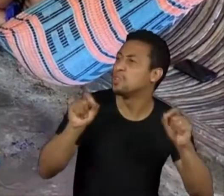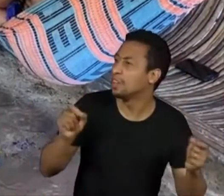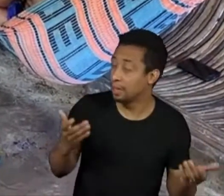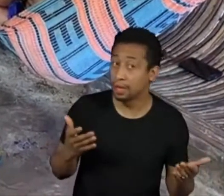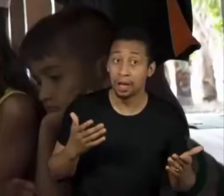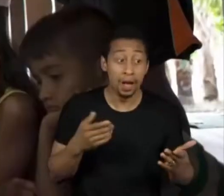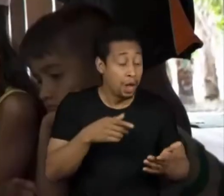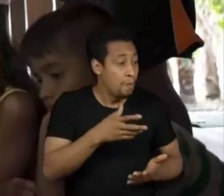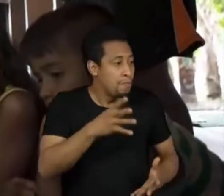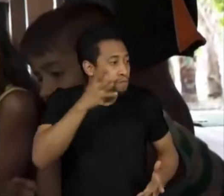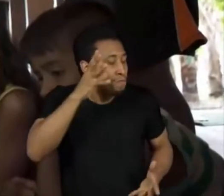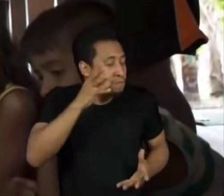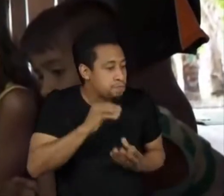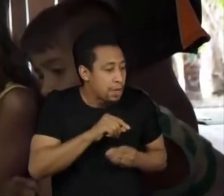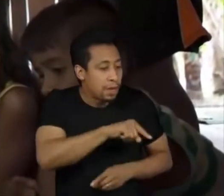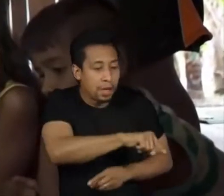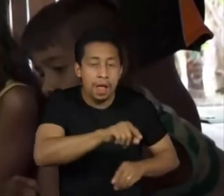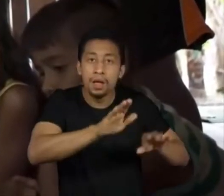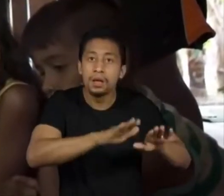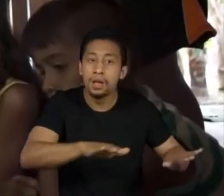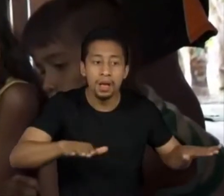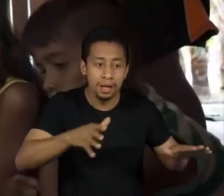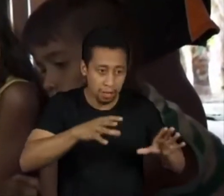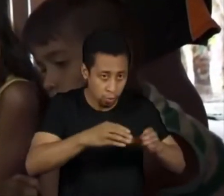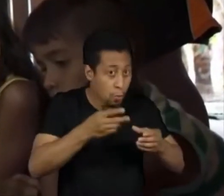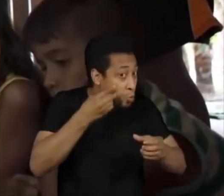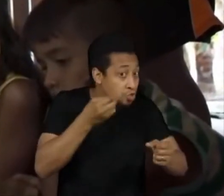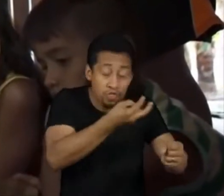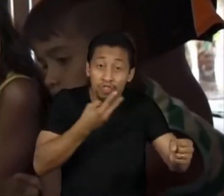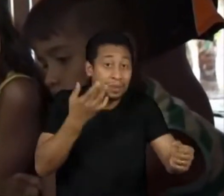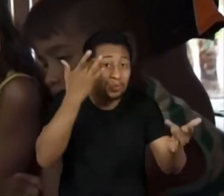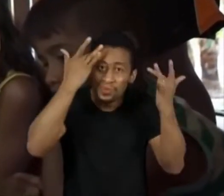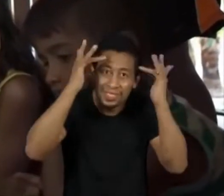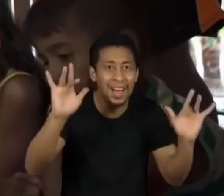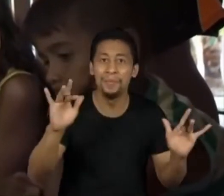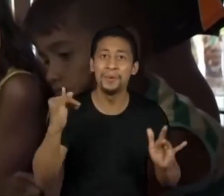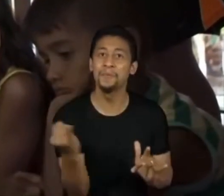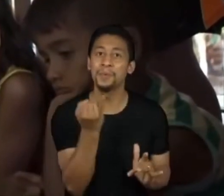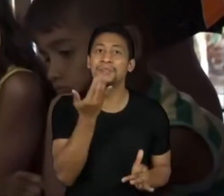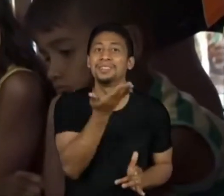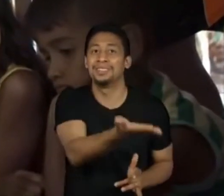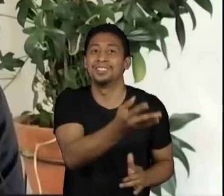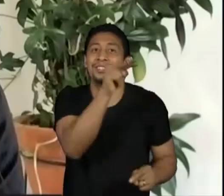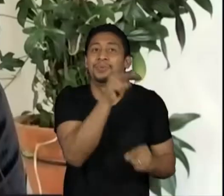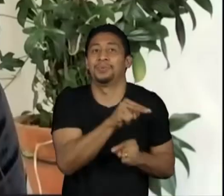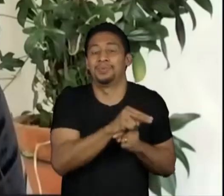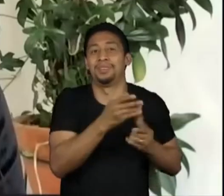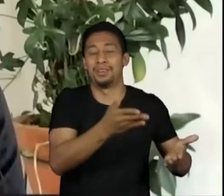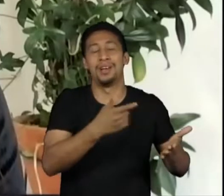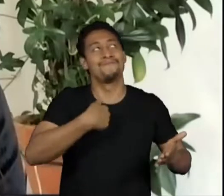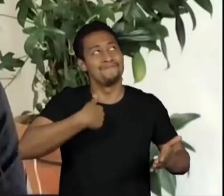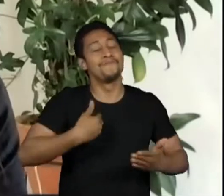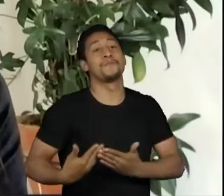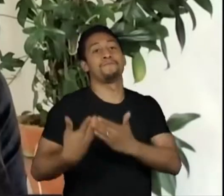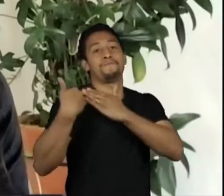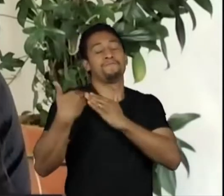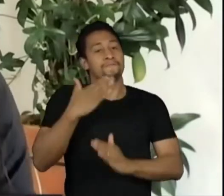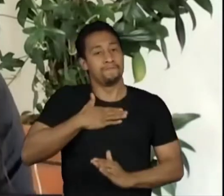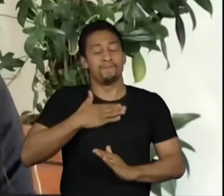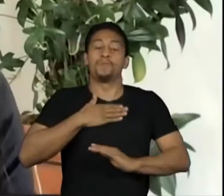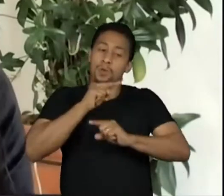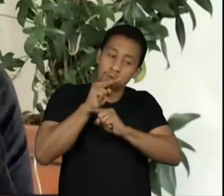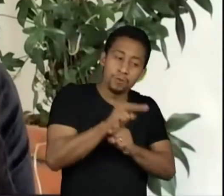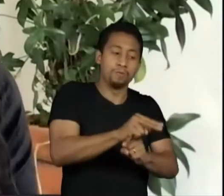as pessoas, para inspirar as pessoas a irem até a floresta, mas que também fazia parte do meu papel, de alguma maneira,